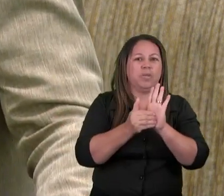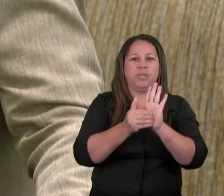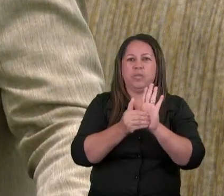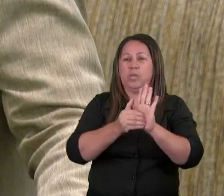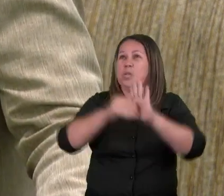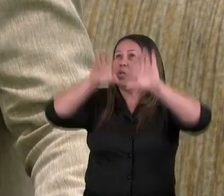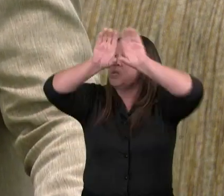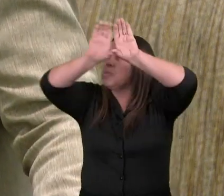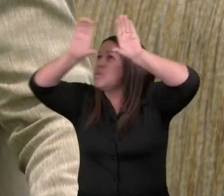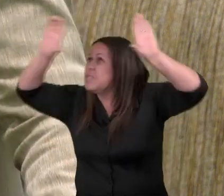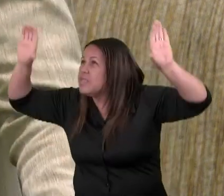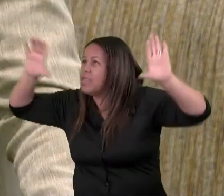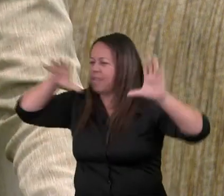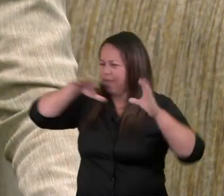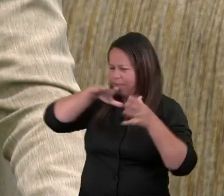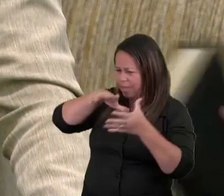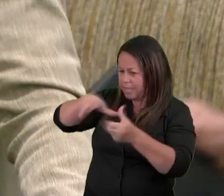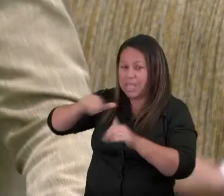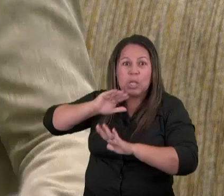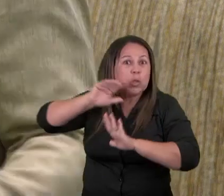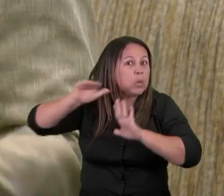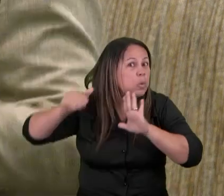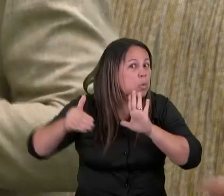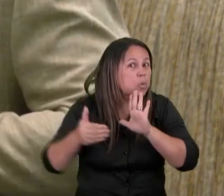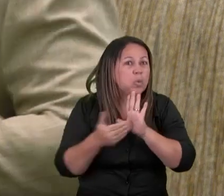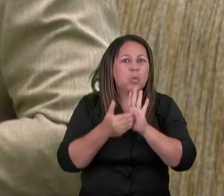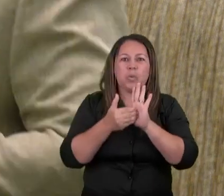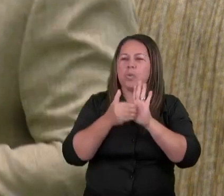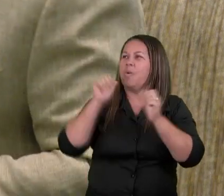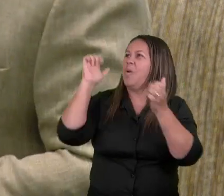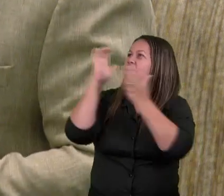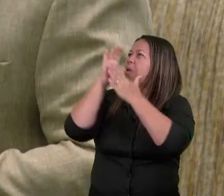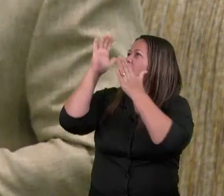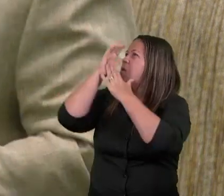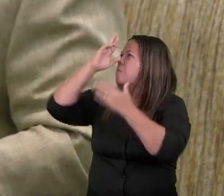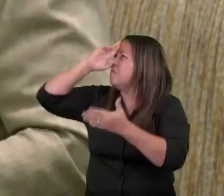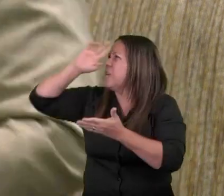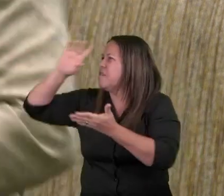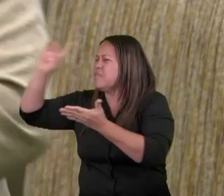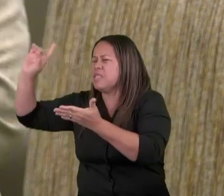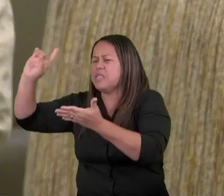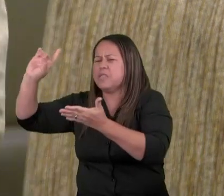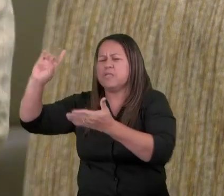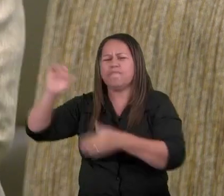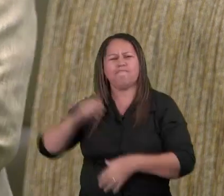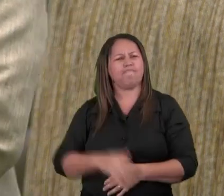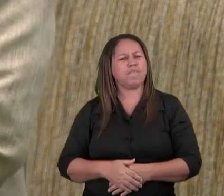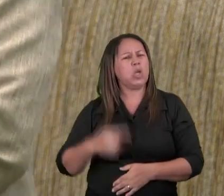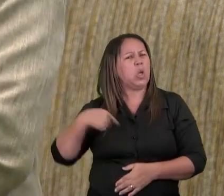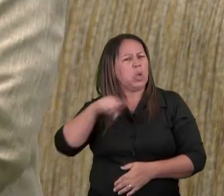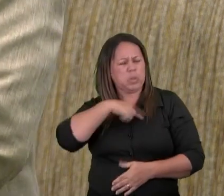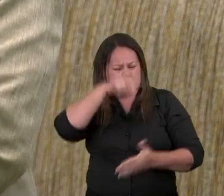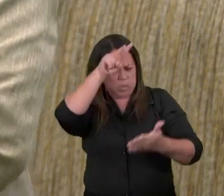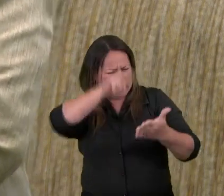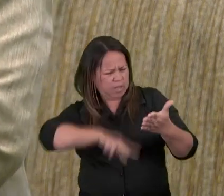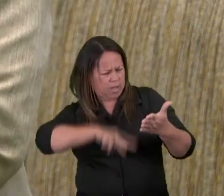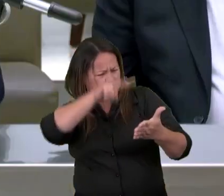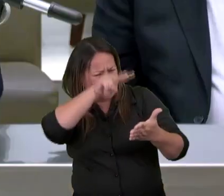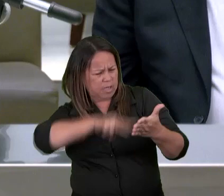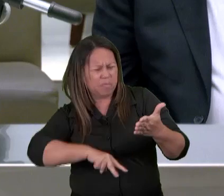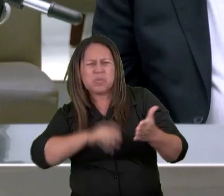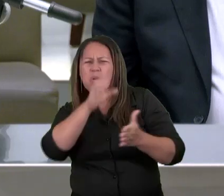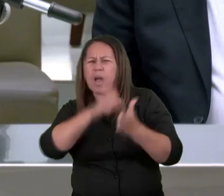louvem o nome do Senhor Ao lermos o capítulo 5 do livro de